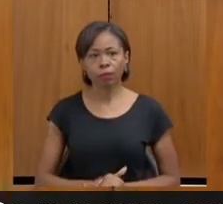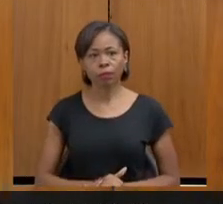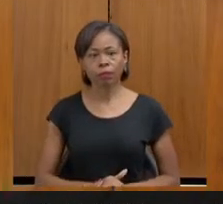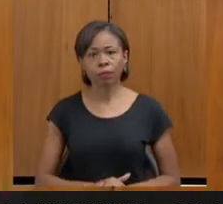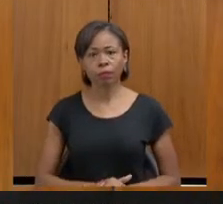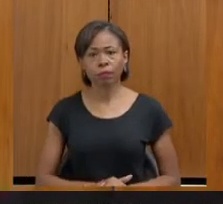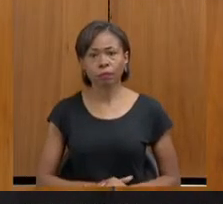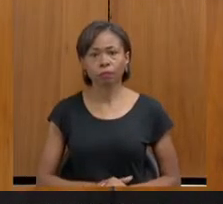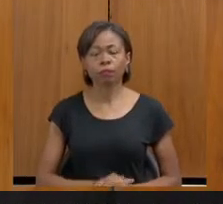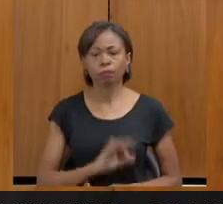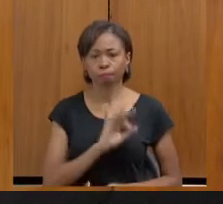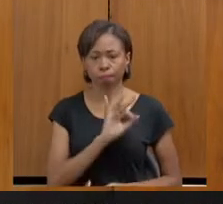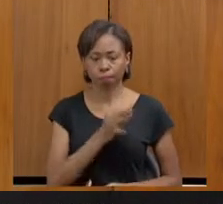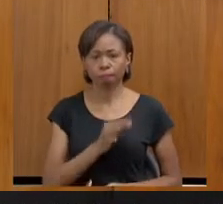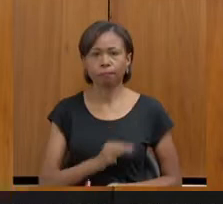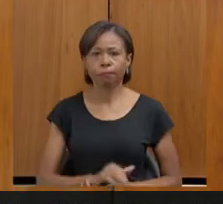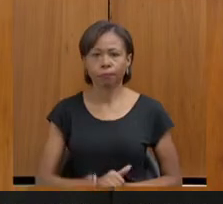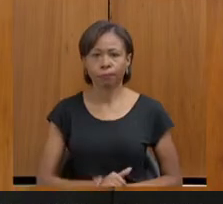Certo.